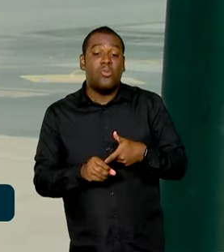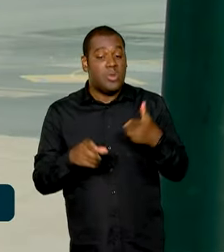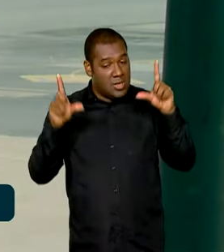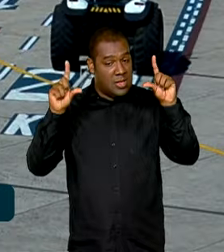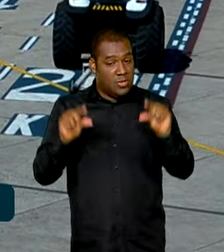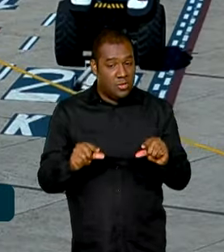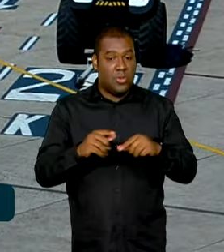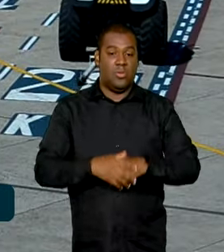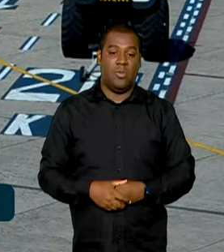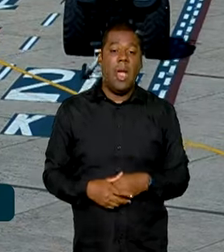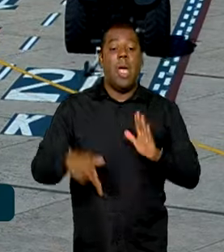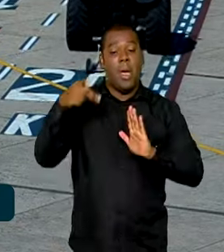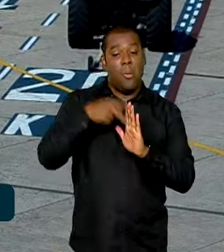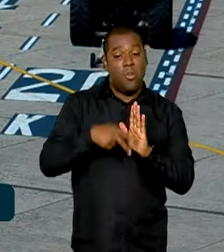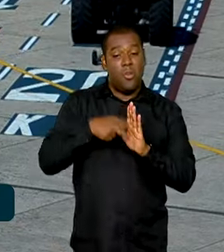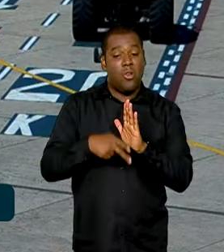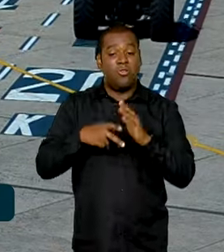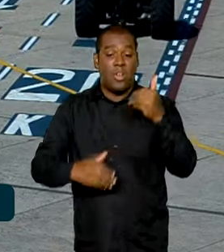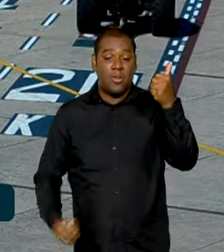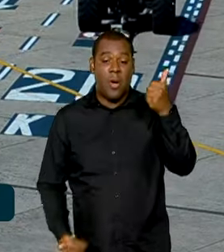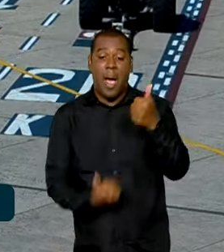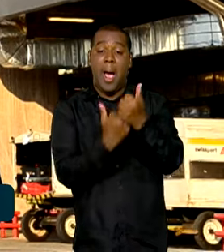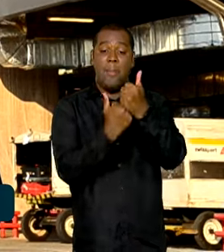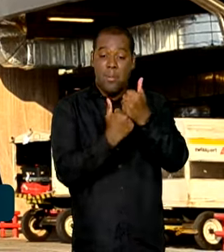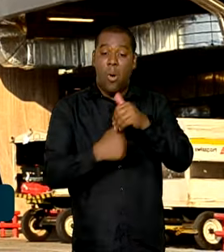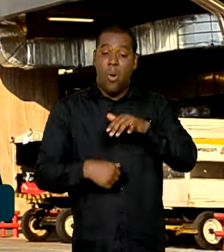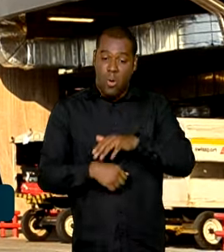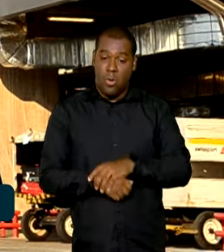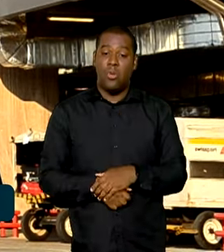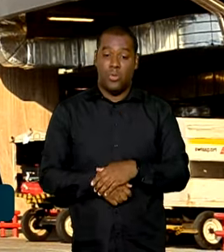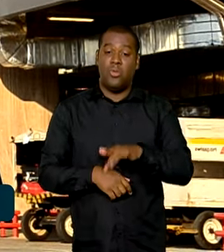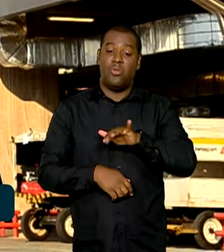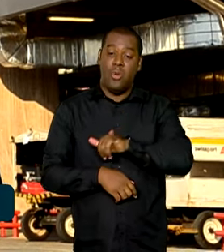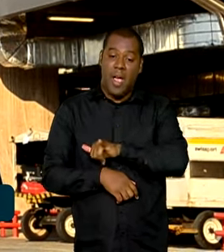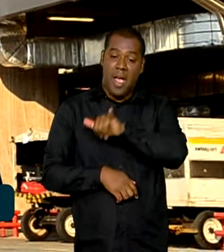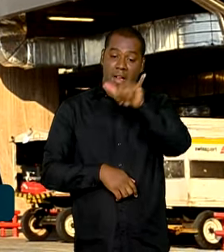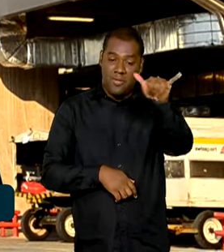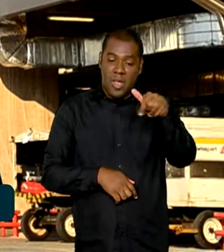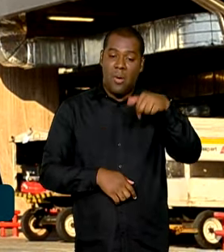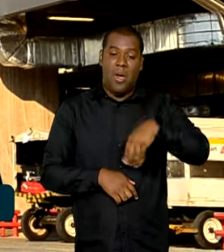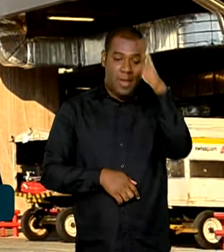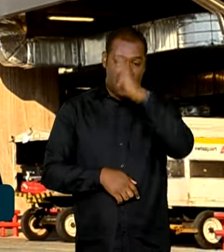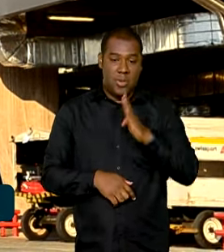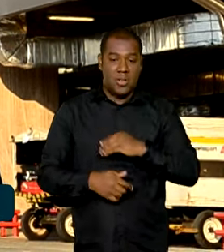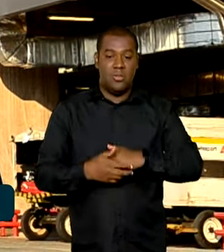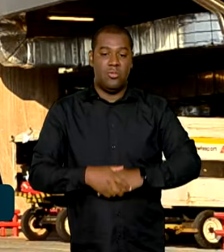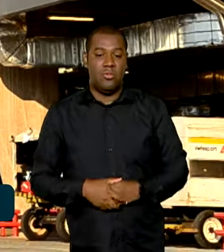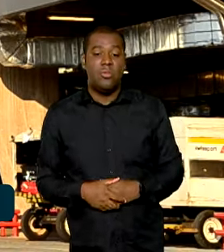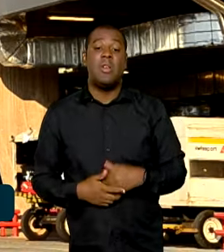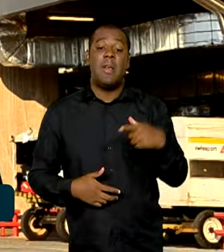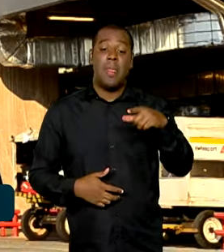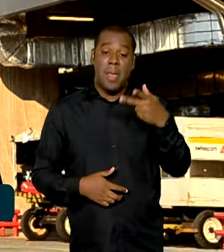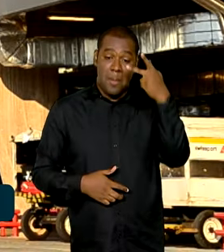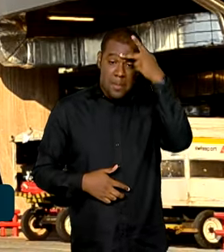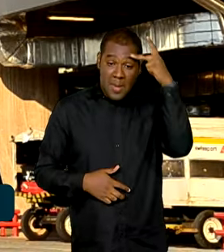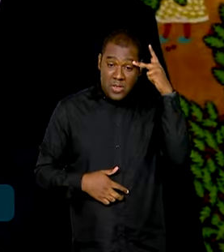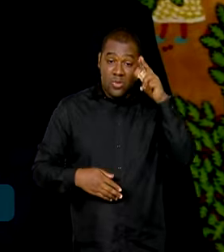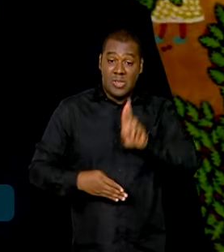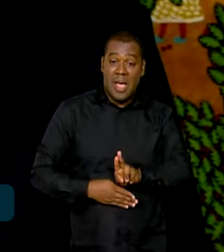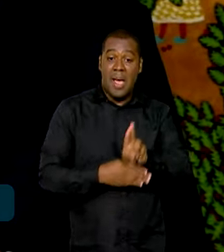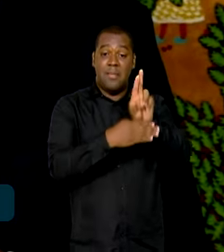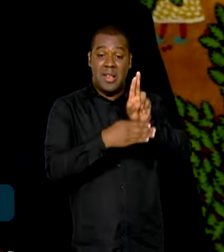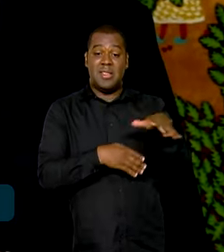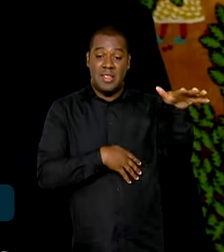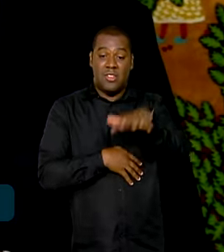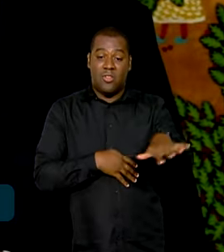parte de um plano para o fortalecimento da aviação brasileira e vêm sendo discutidas com representantes do setor.